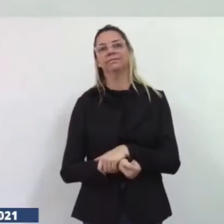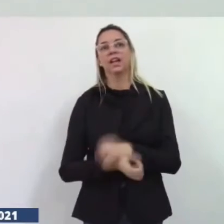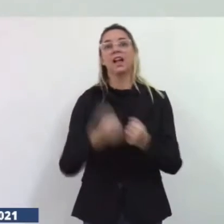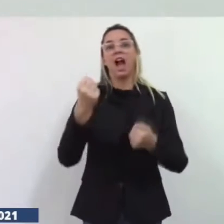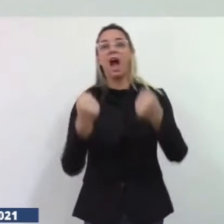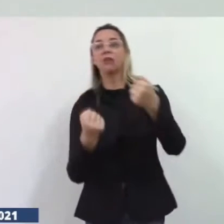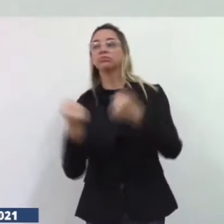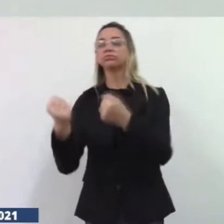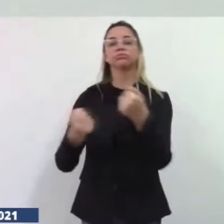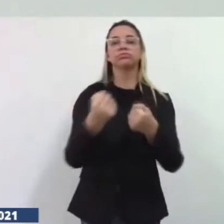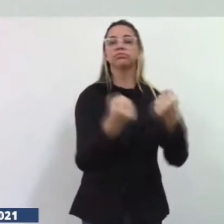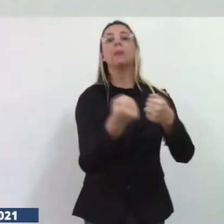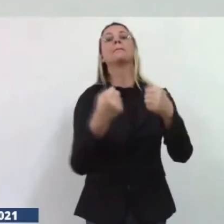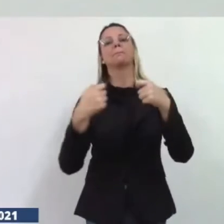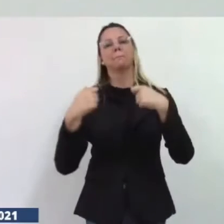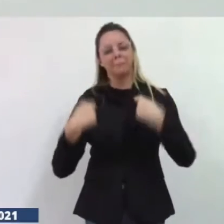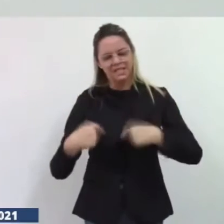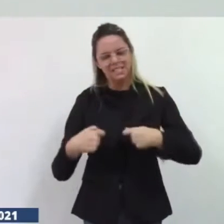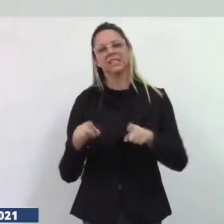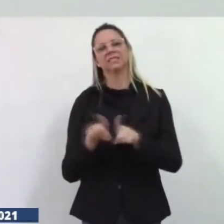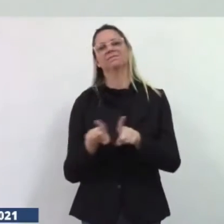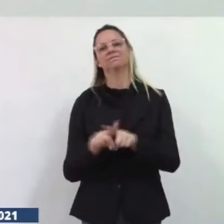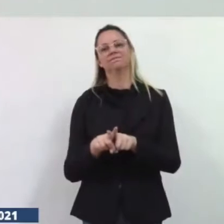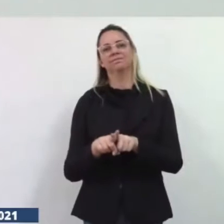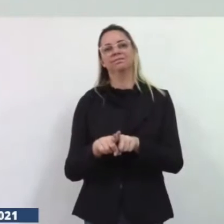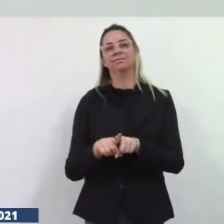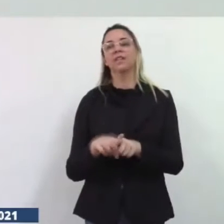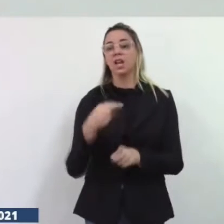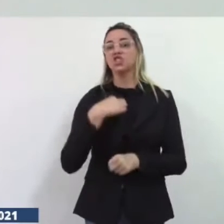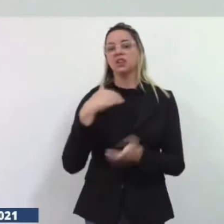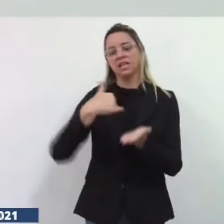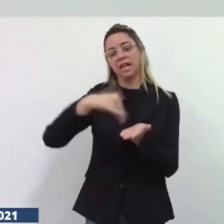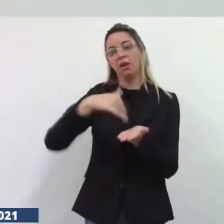como já falei com o secretário